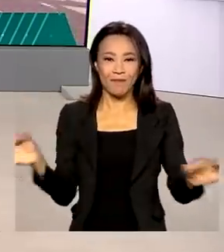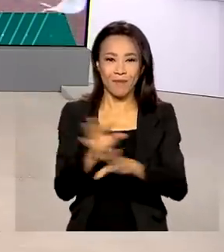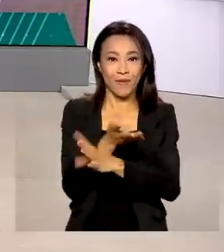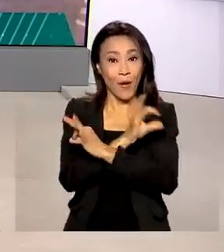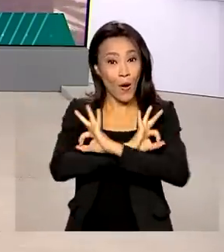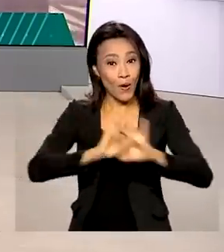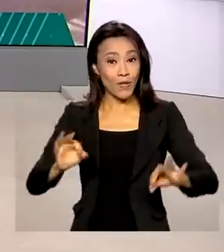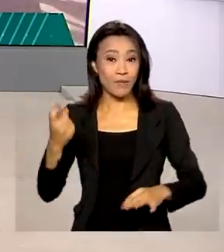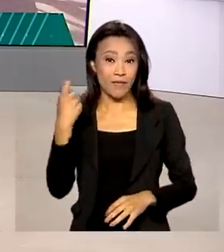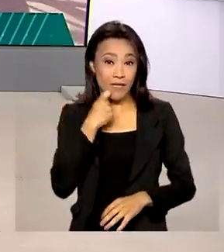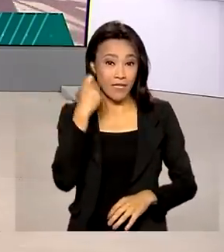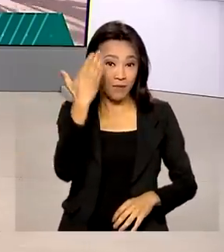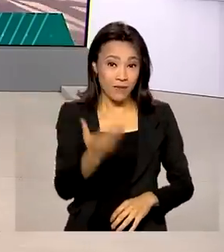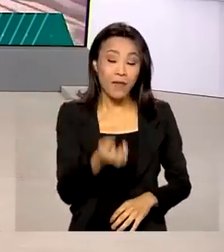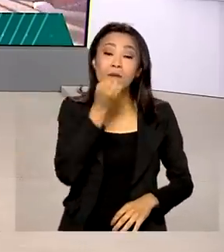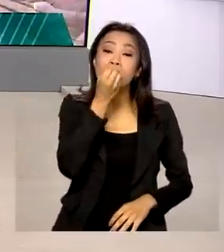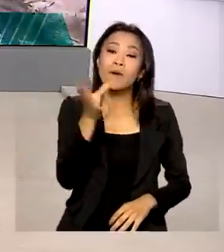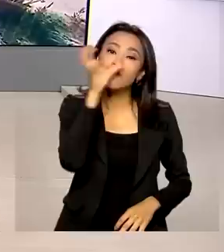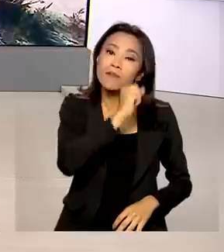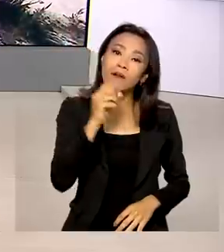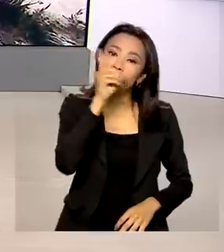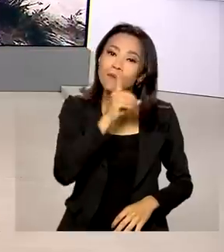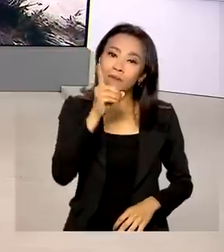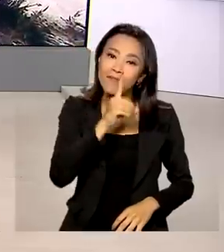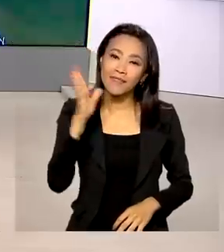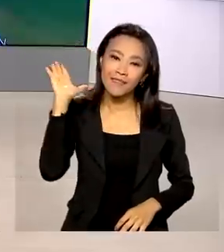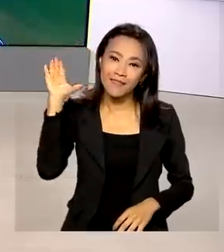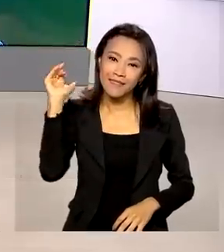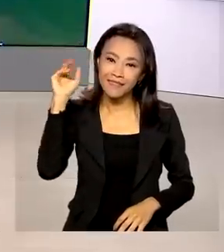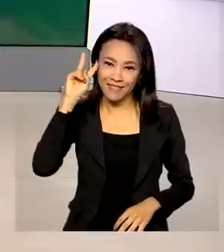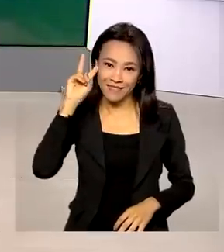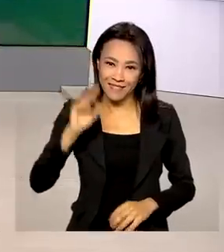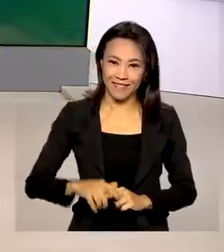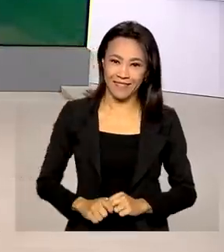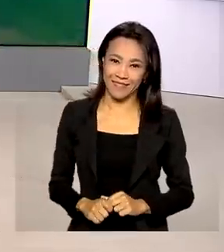ótima sexta-feira para você, um bom fim de semana e até segunda. Tchau!